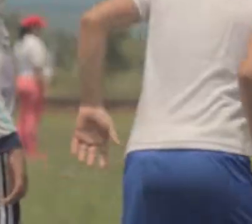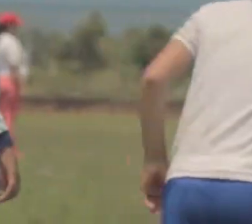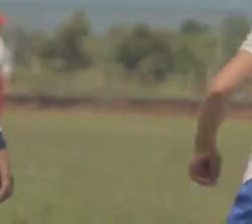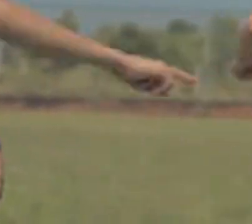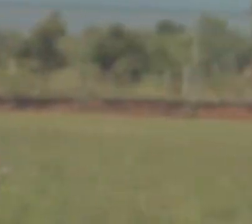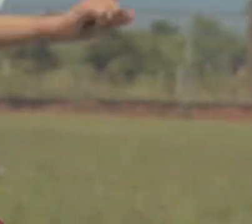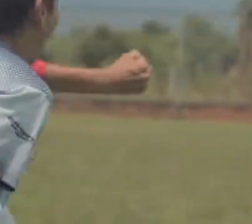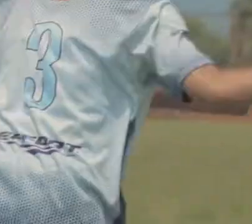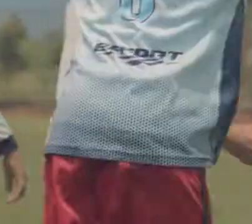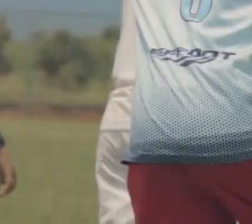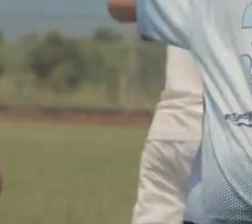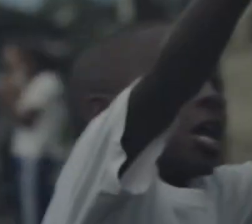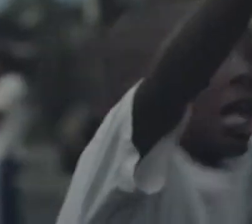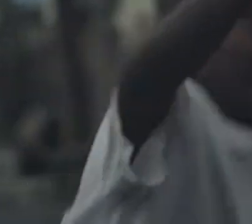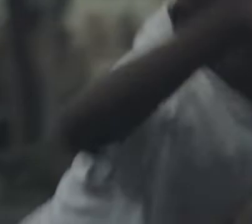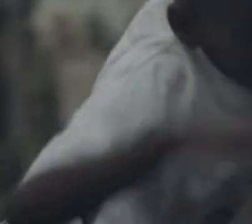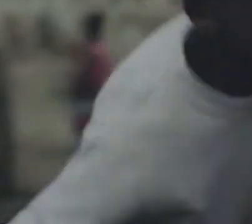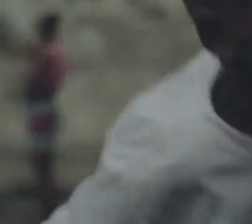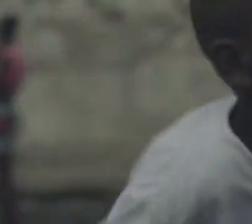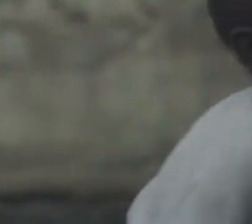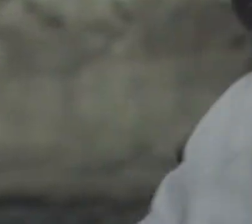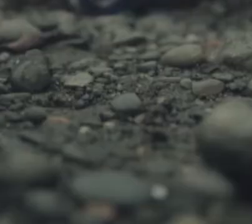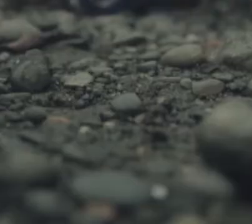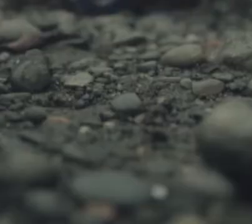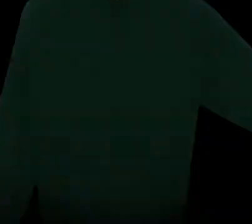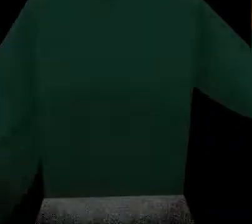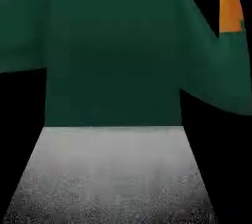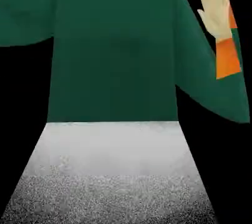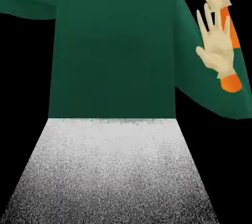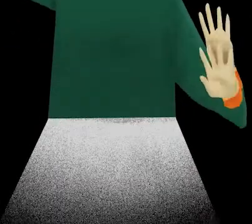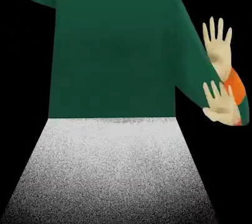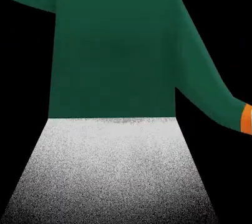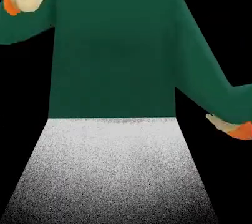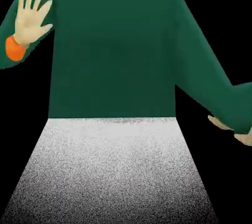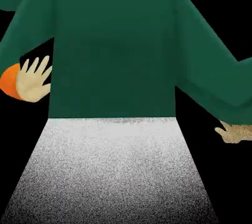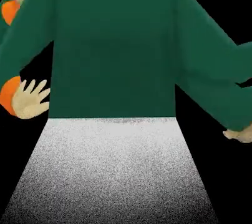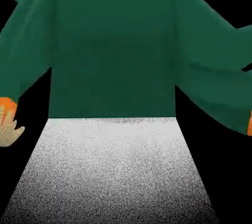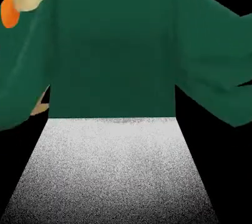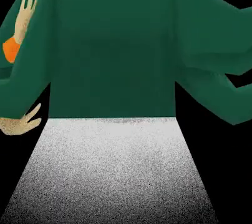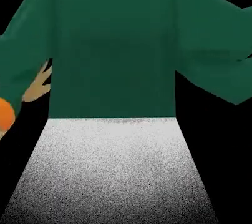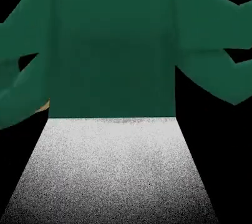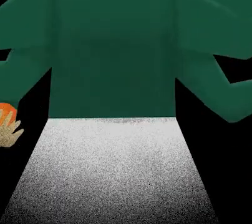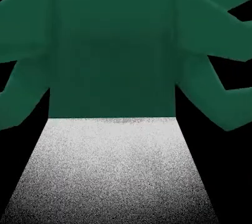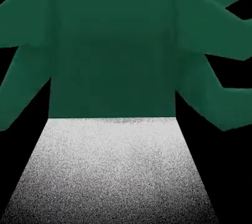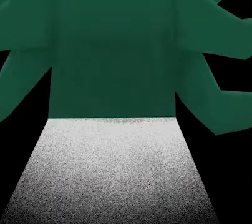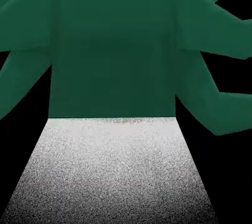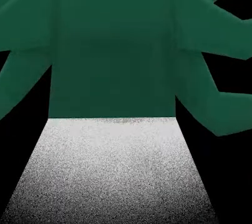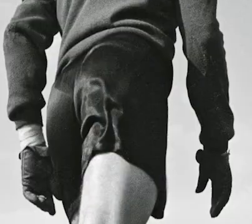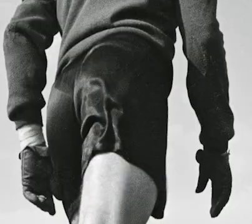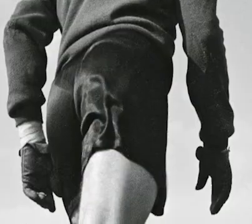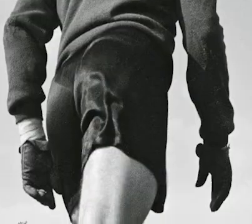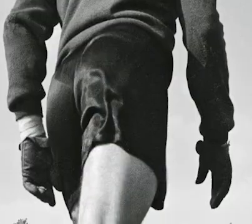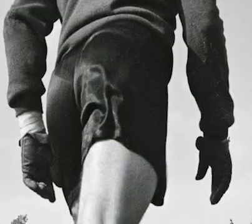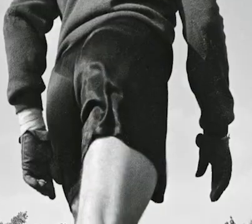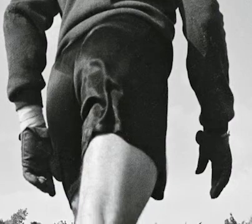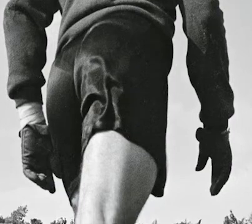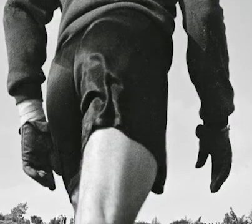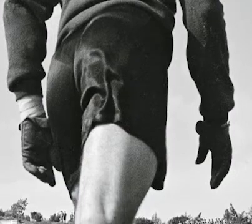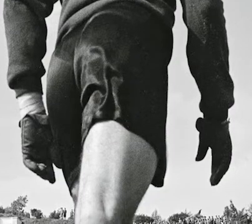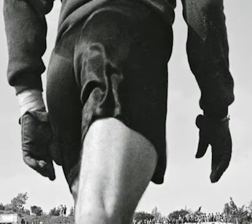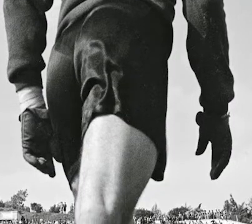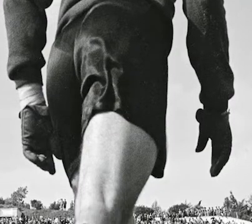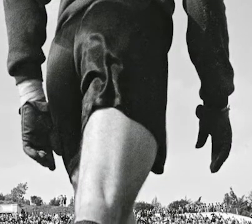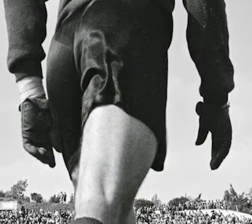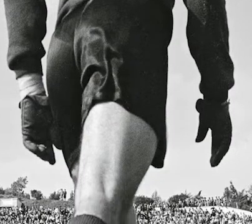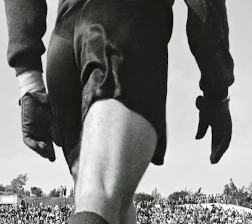talento e raça pra ser campeão. Num festival de imagens que fica pra sempre no